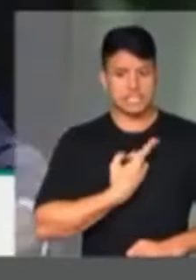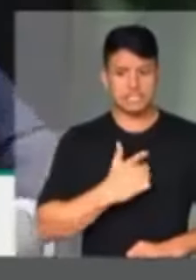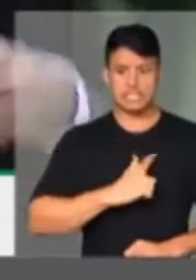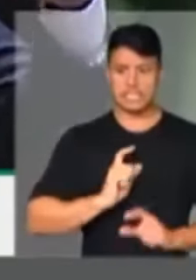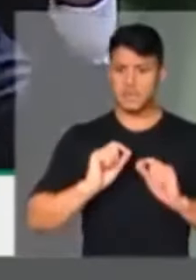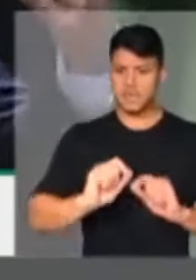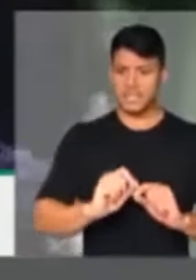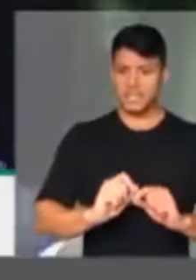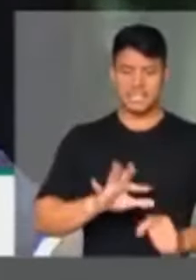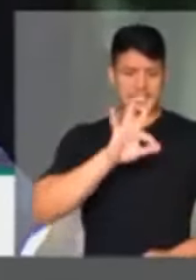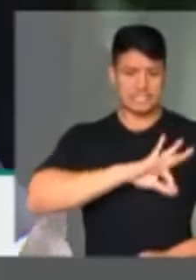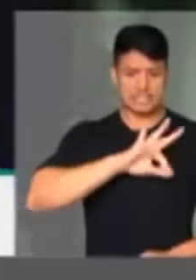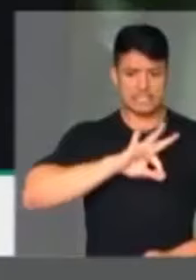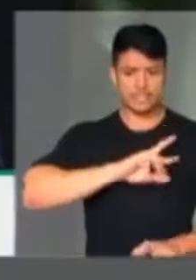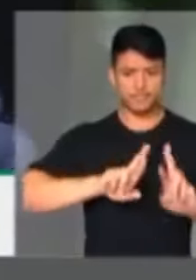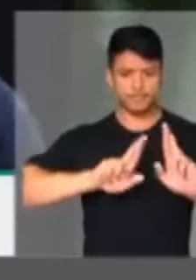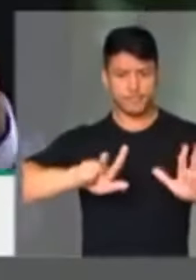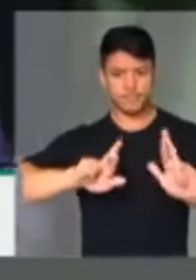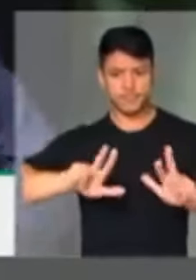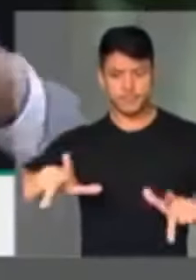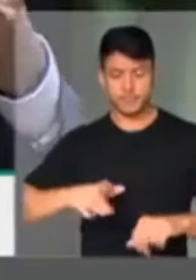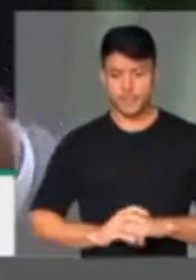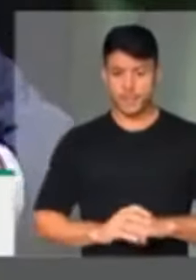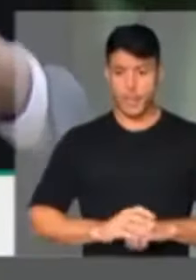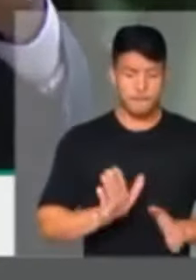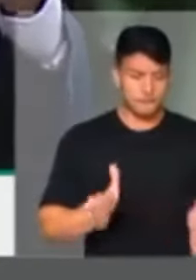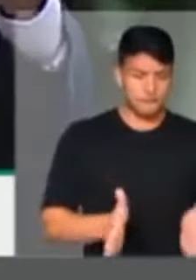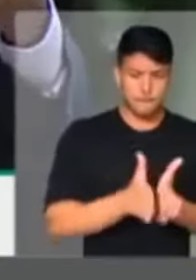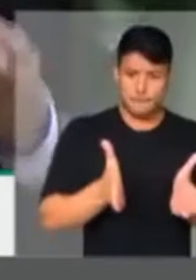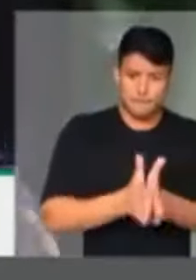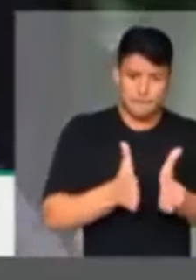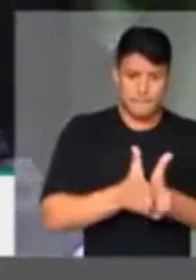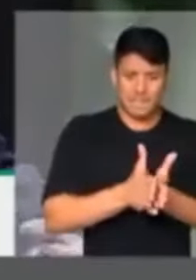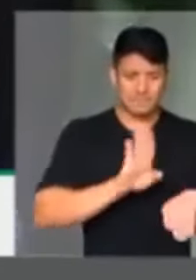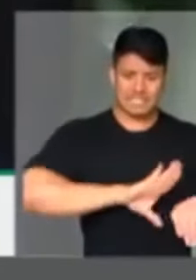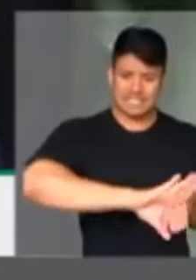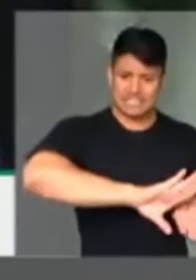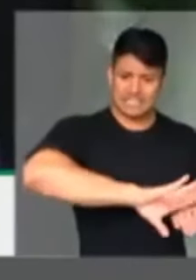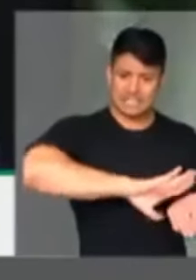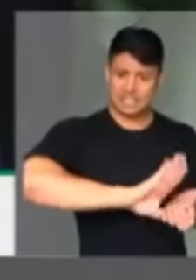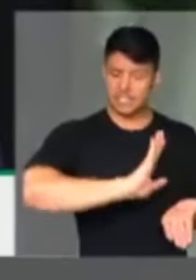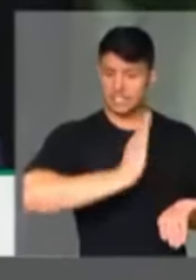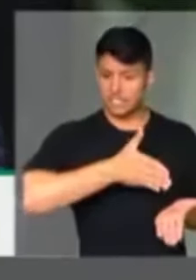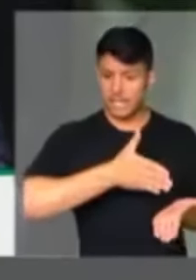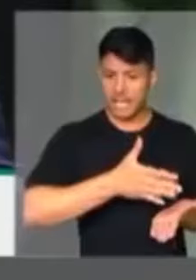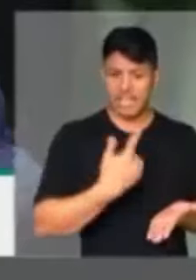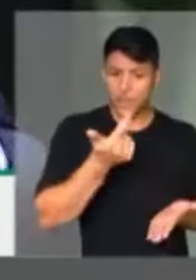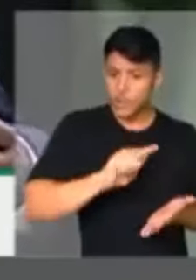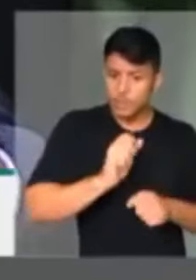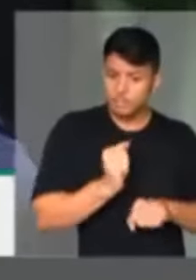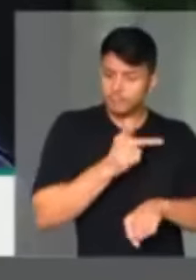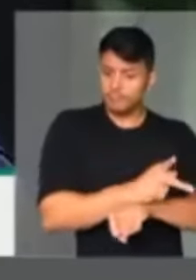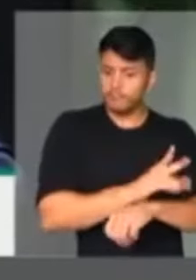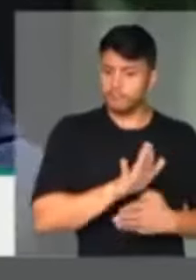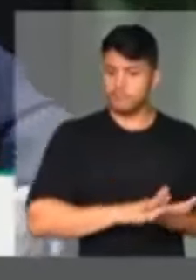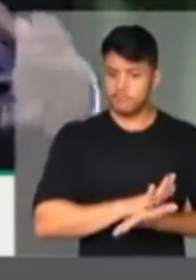de renda gigante, onde os pobres estão completamente excluídos do mercado de trabalho e da